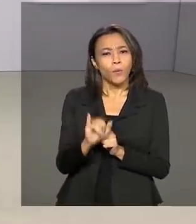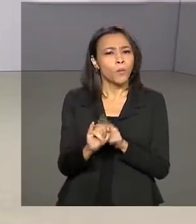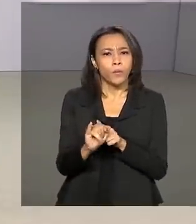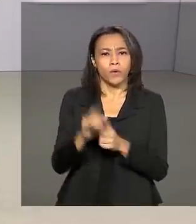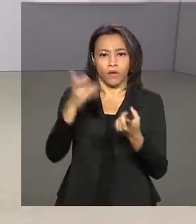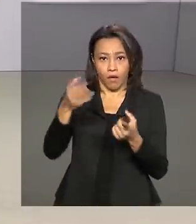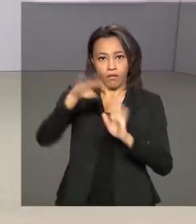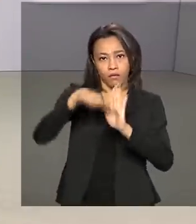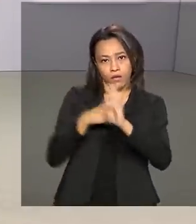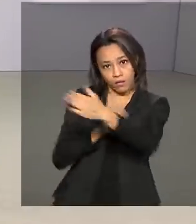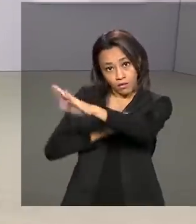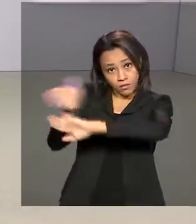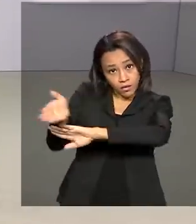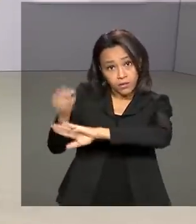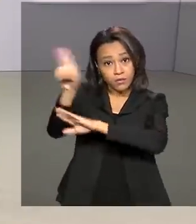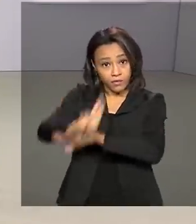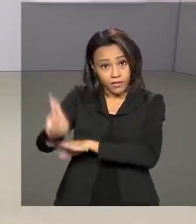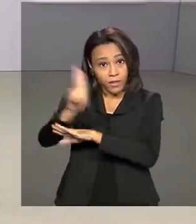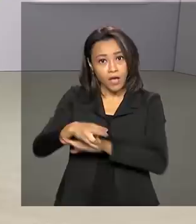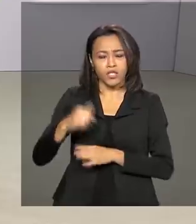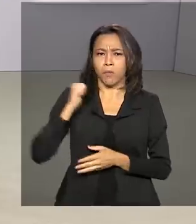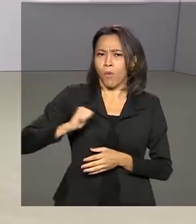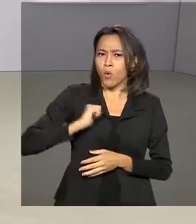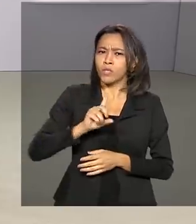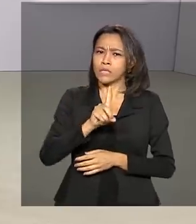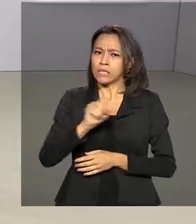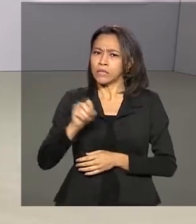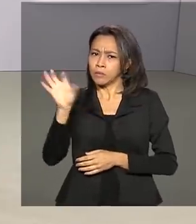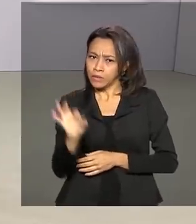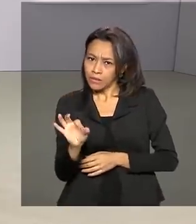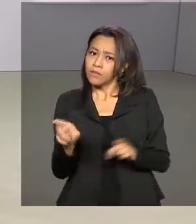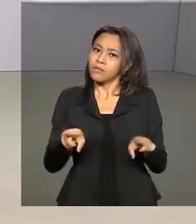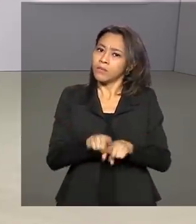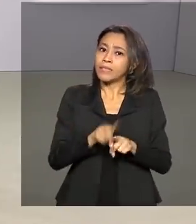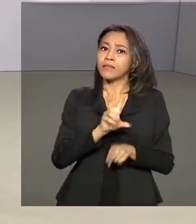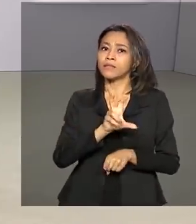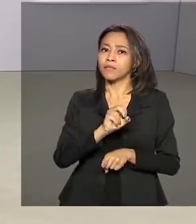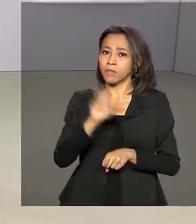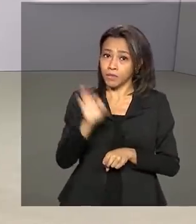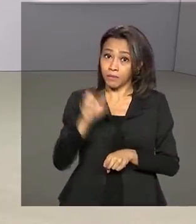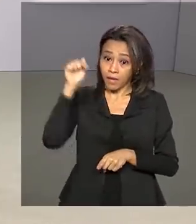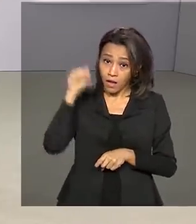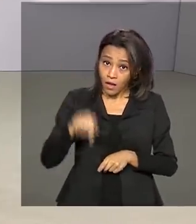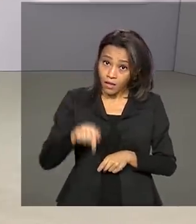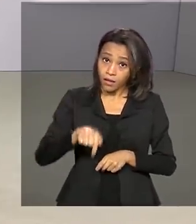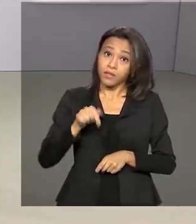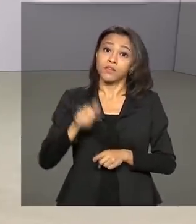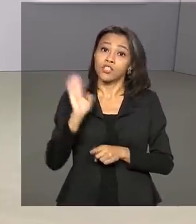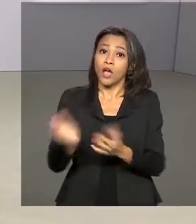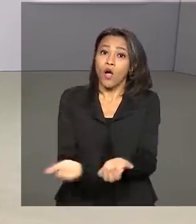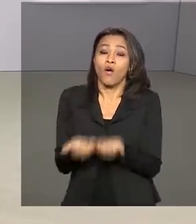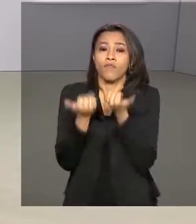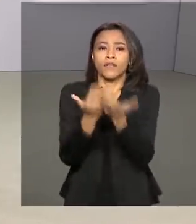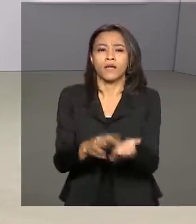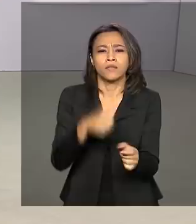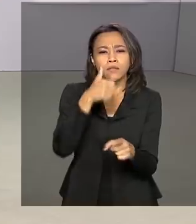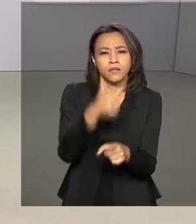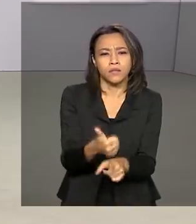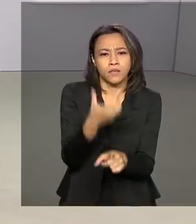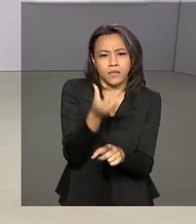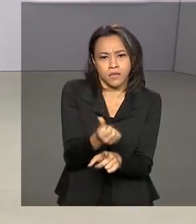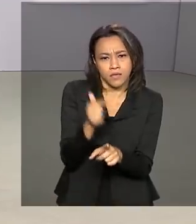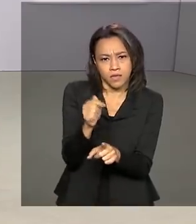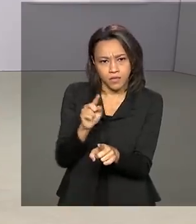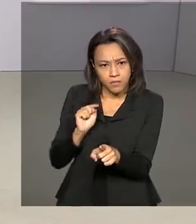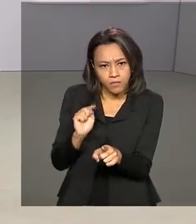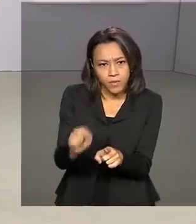superior que oferece bolsas integrais e parciais. Nesta edição foram ofertadas 167 mil bolsas